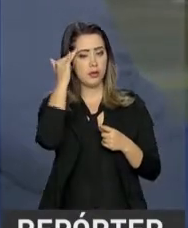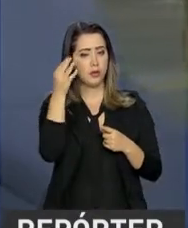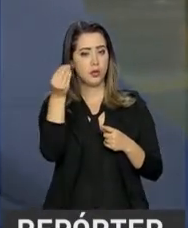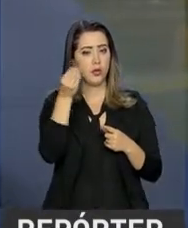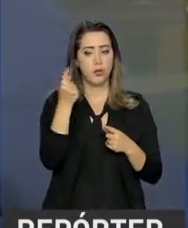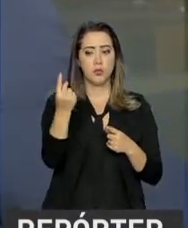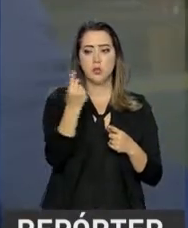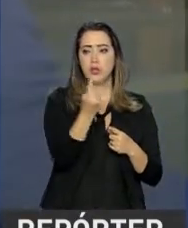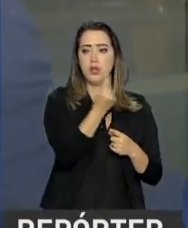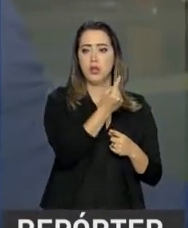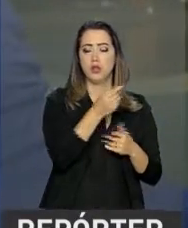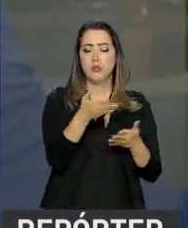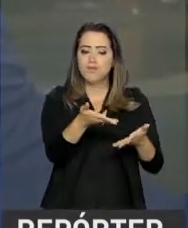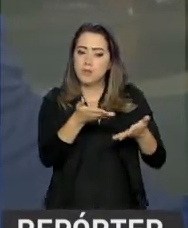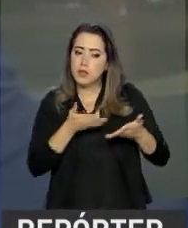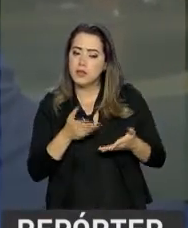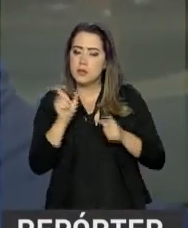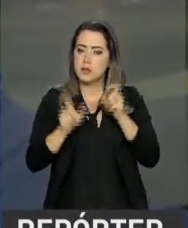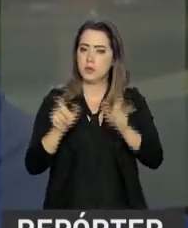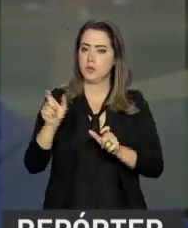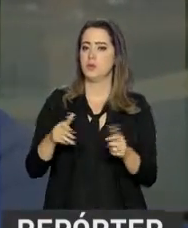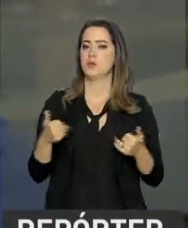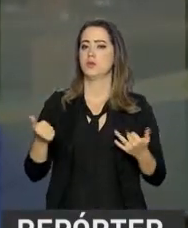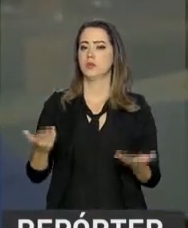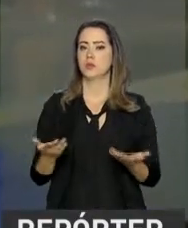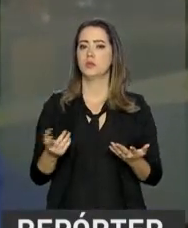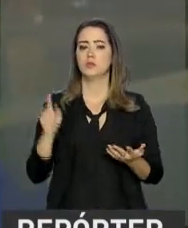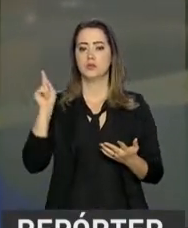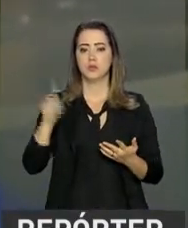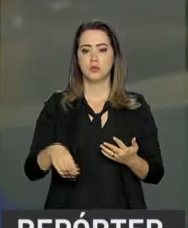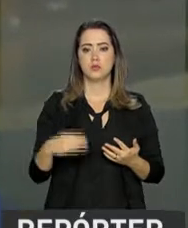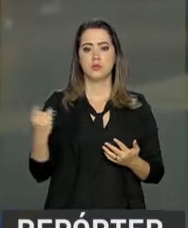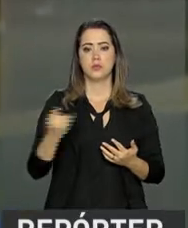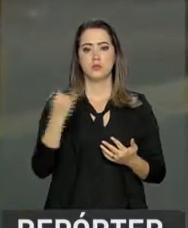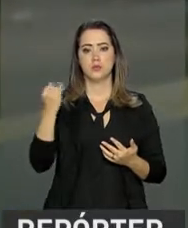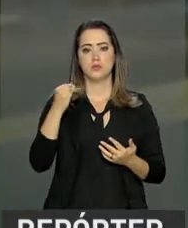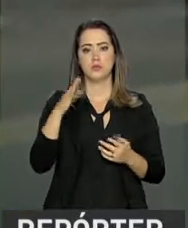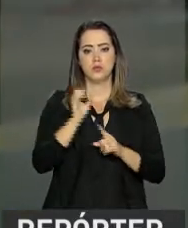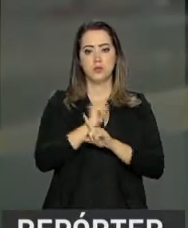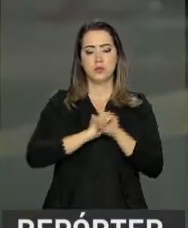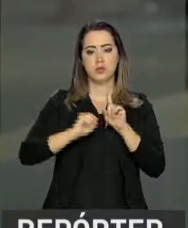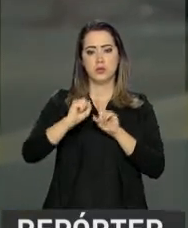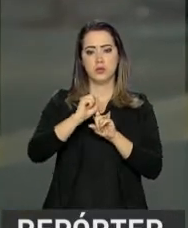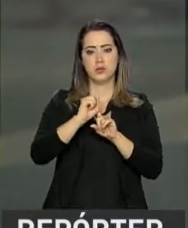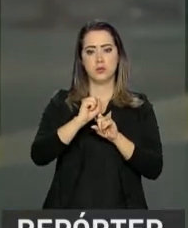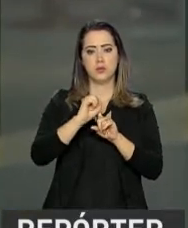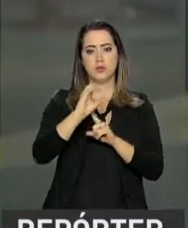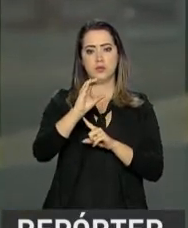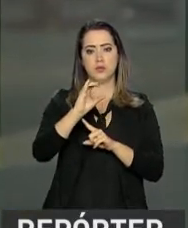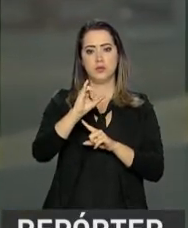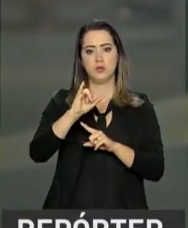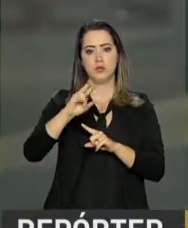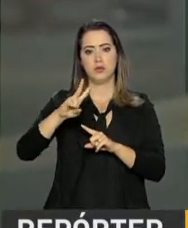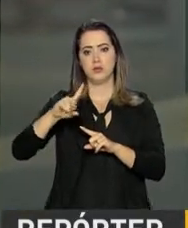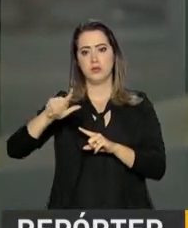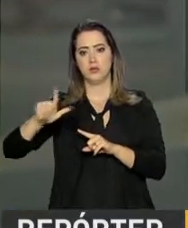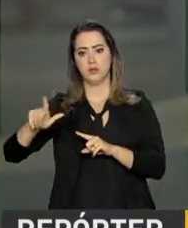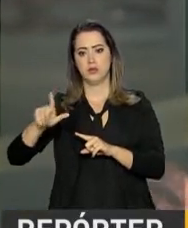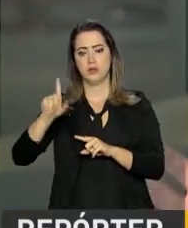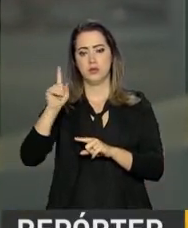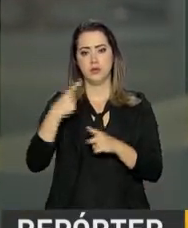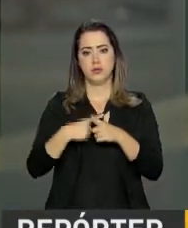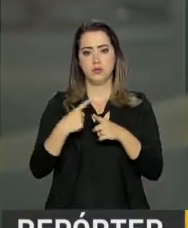acolhimento. Eu entendo como uma atribuição muito mais da sociedade civil ou dos municípios,